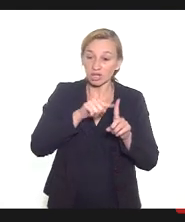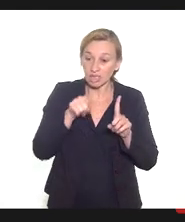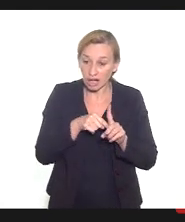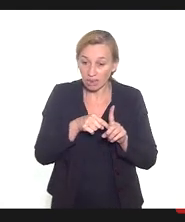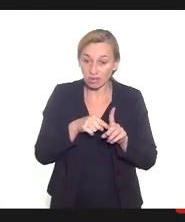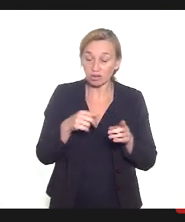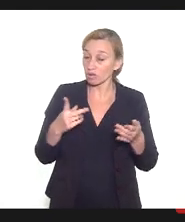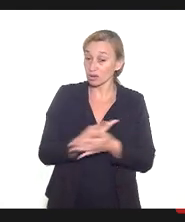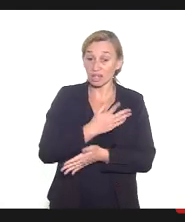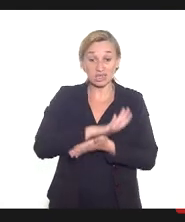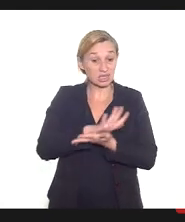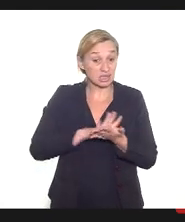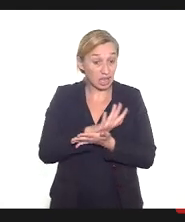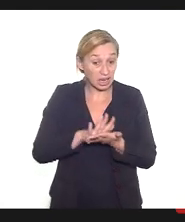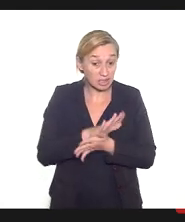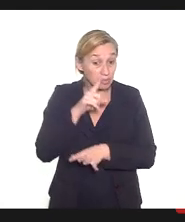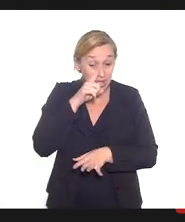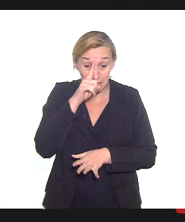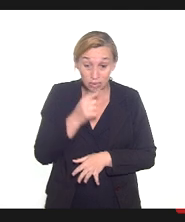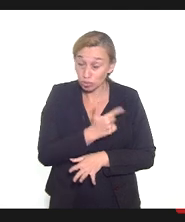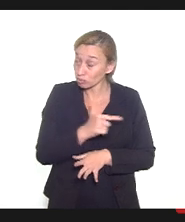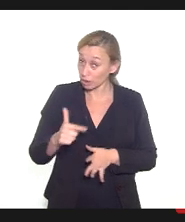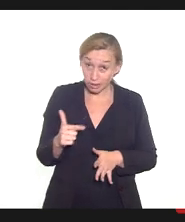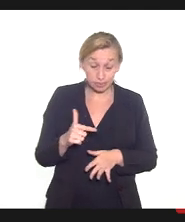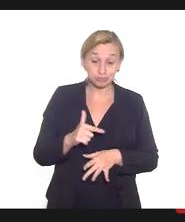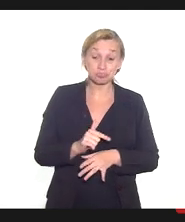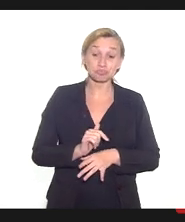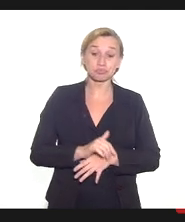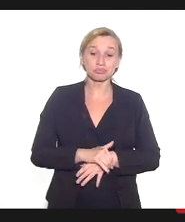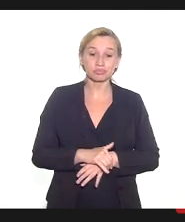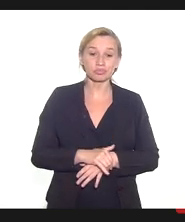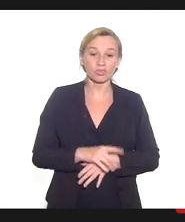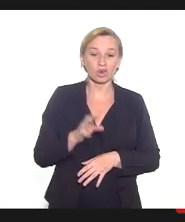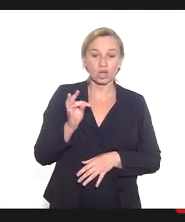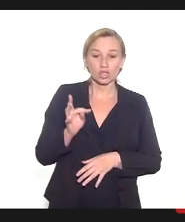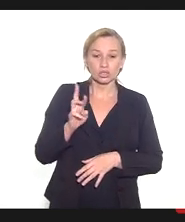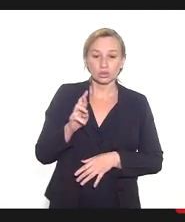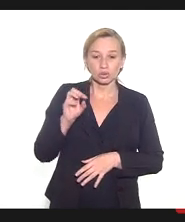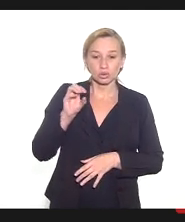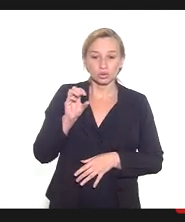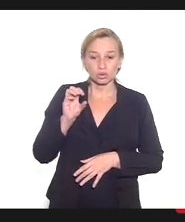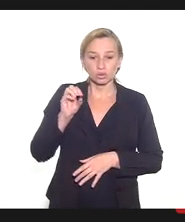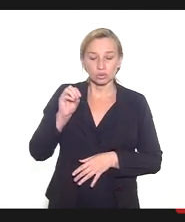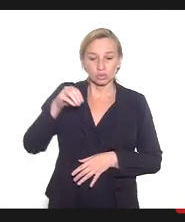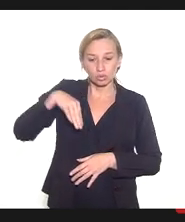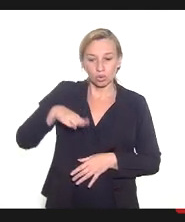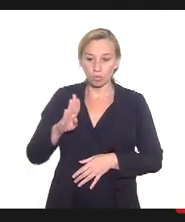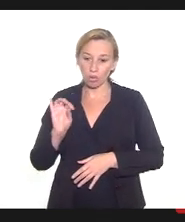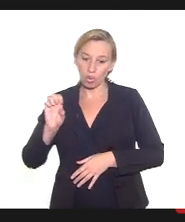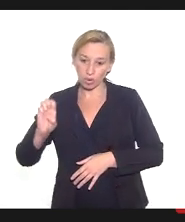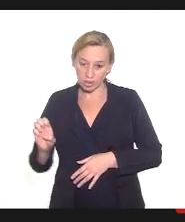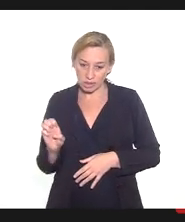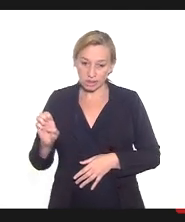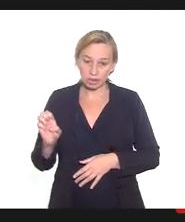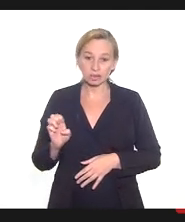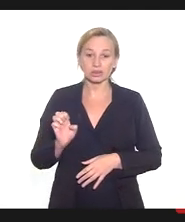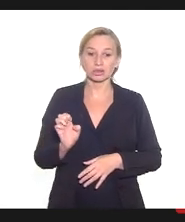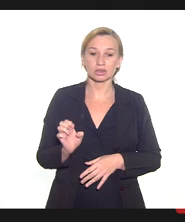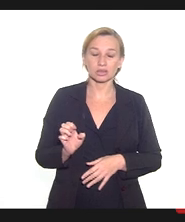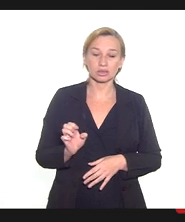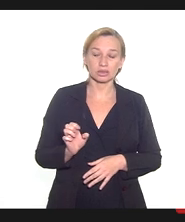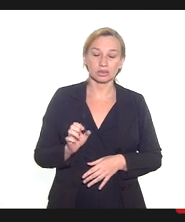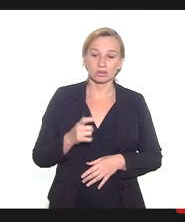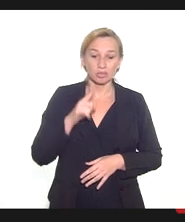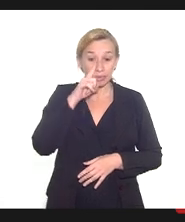viral, que também tem esse risco de trombose com trombocitopênica, com trombocitopenia, porque o